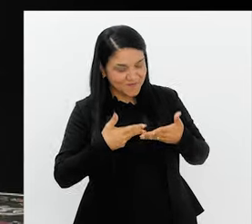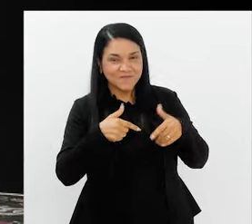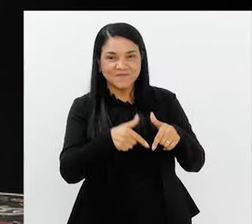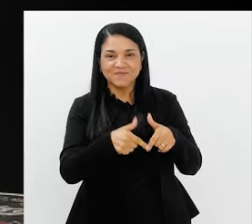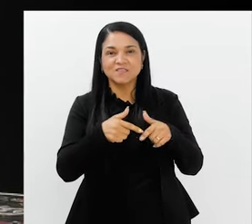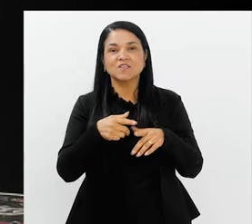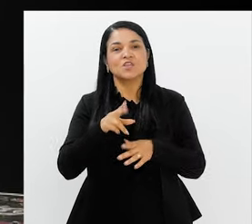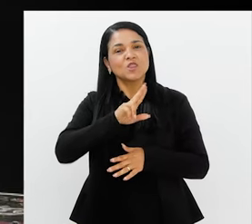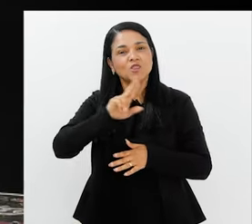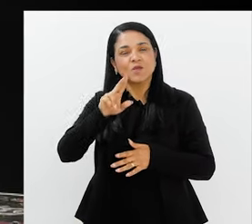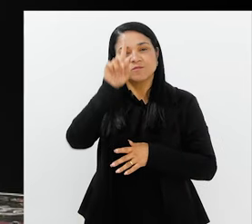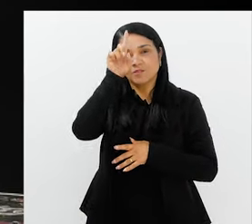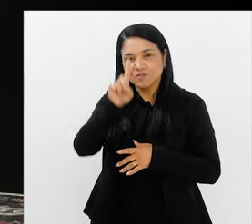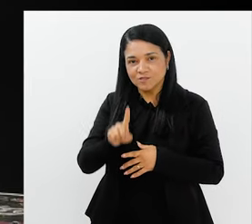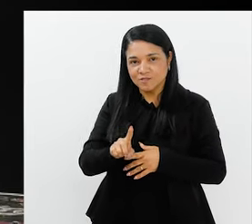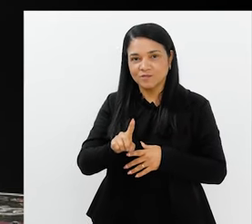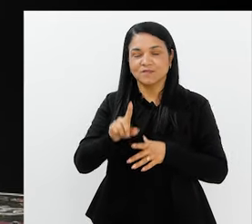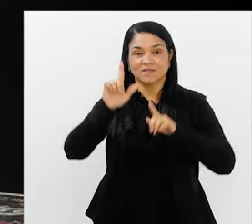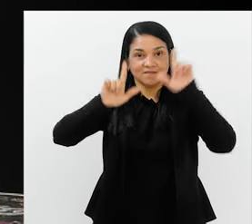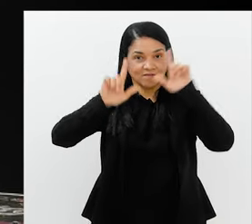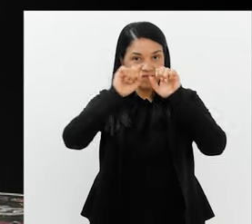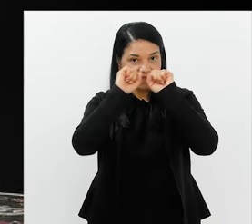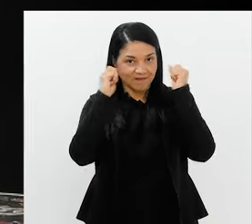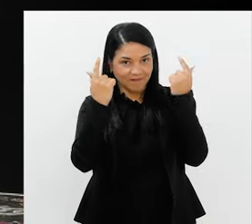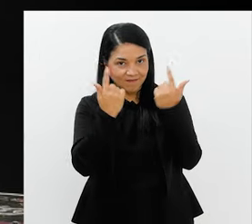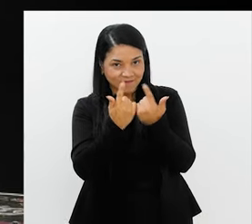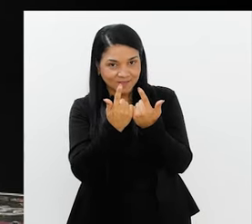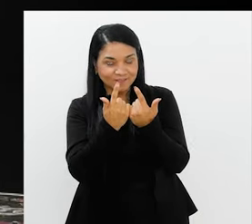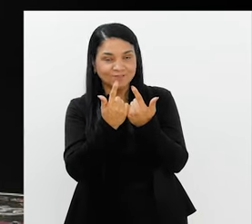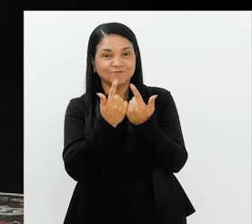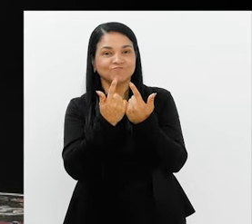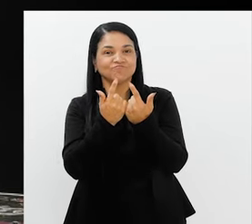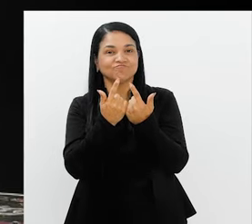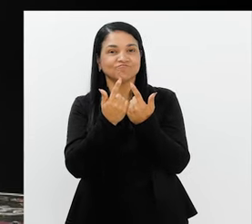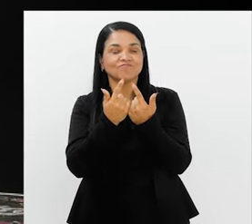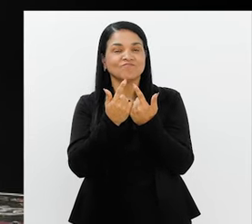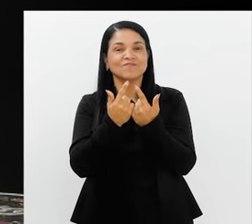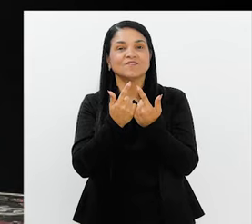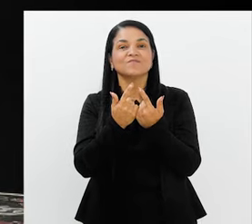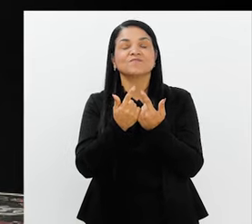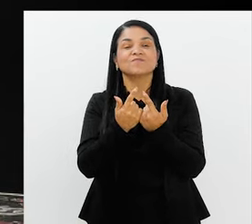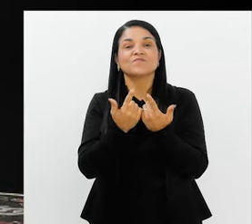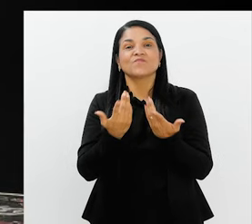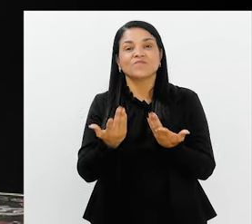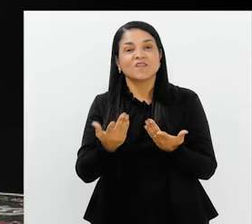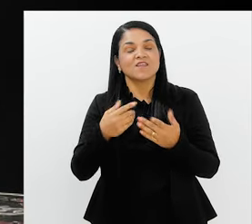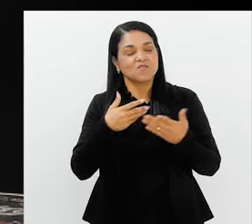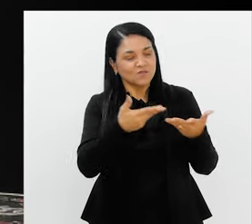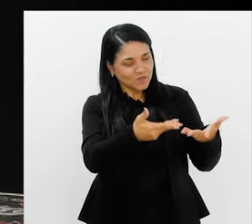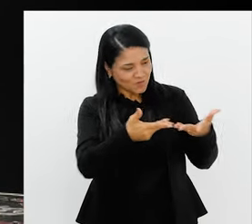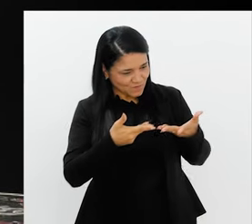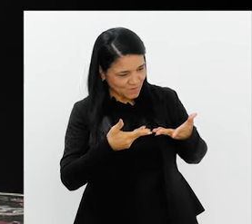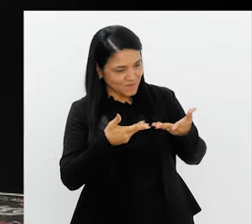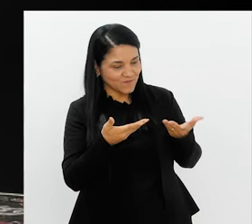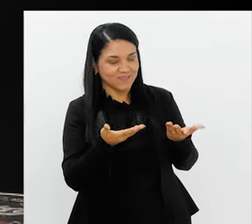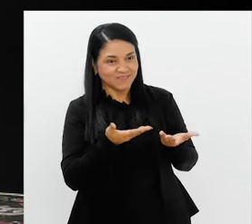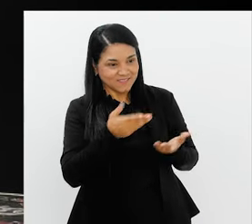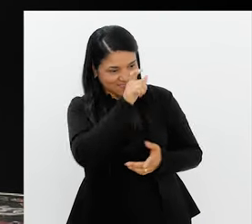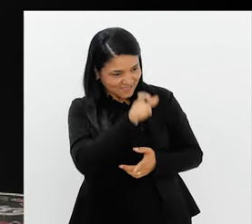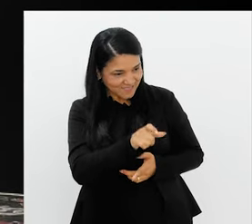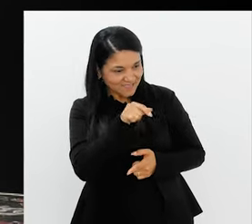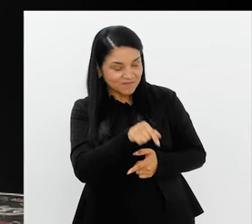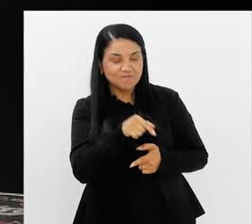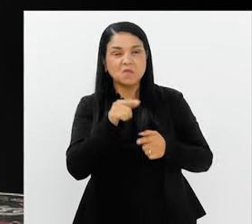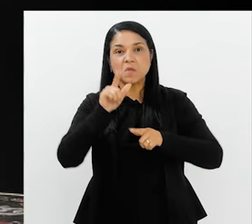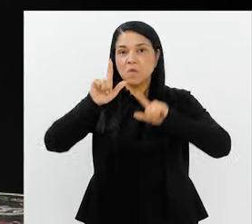em nome da direção da TV Alerj e todo o staff aqui. E eu trouxe você aqui porque